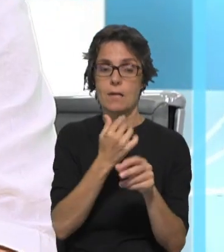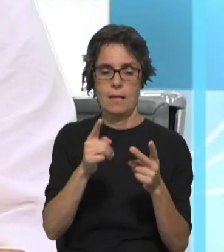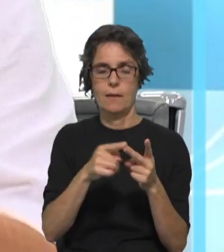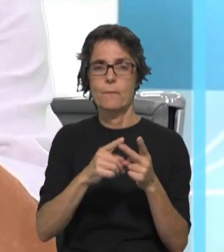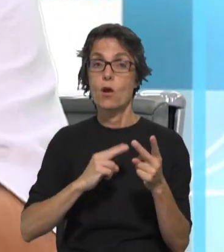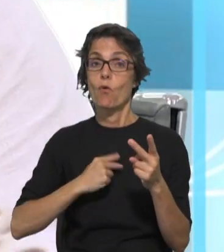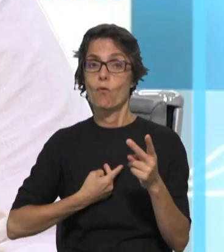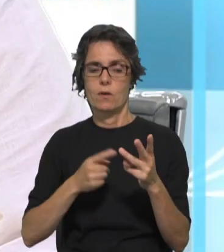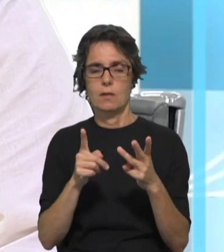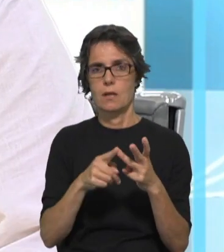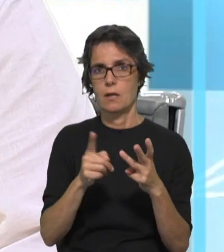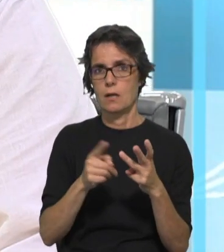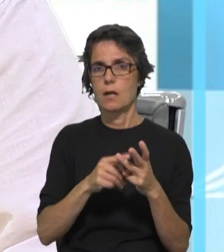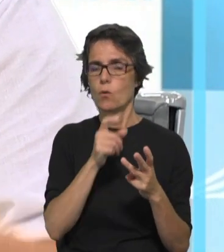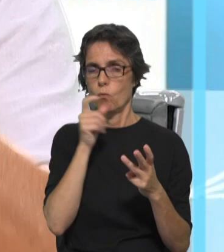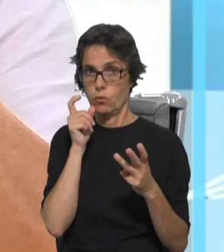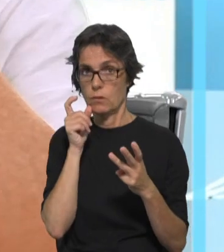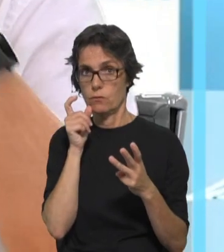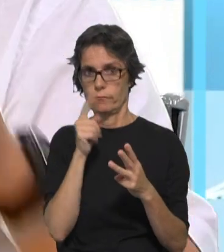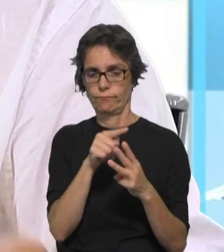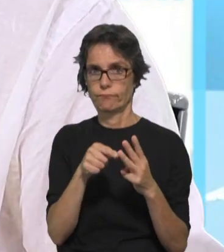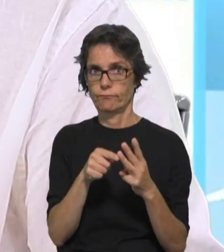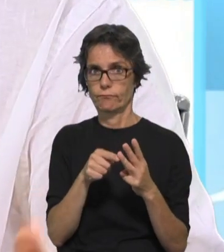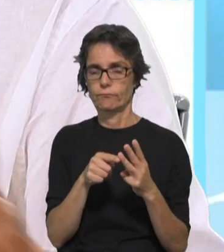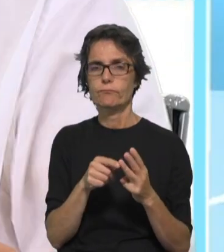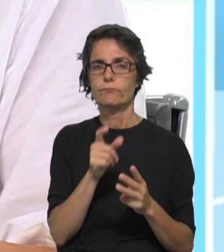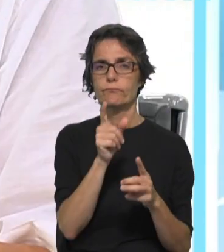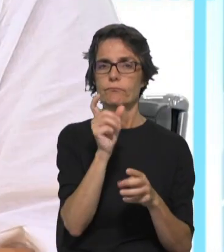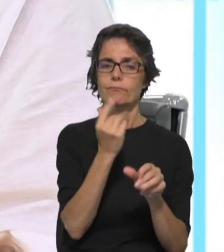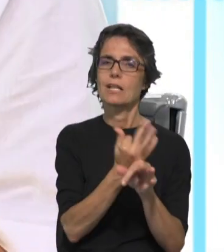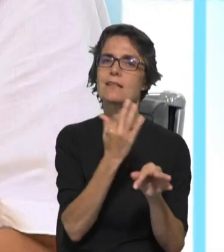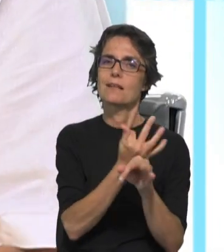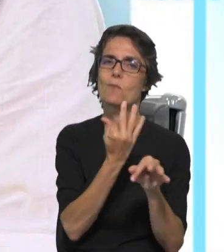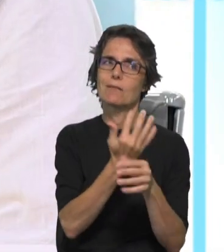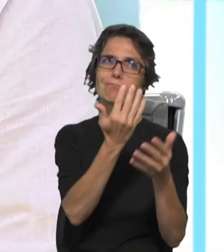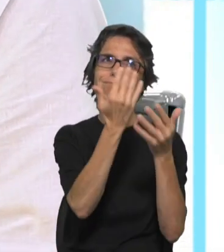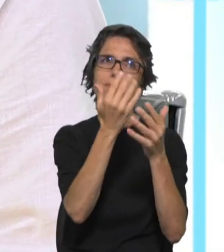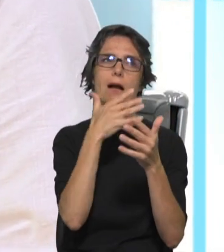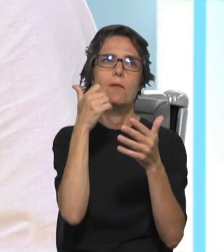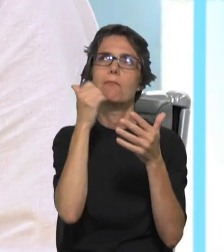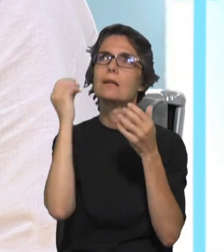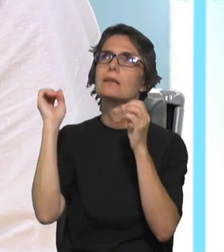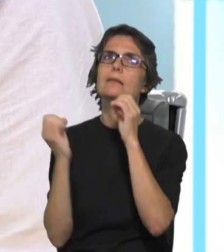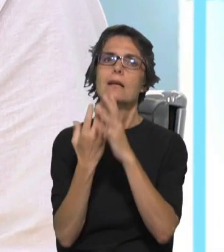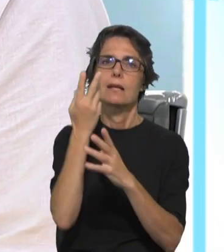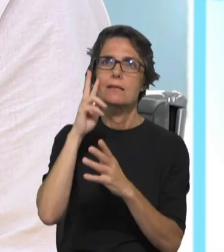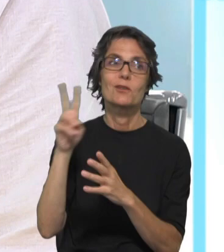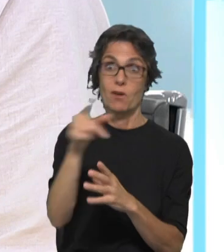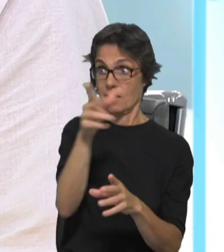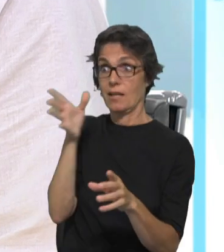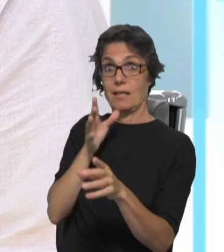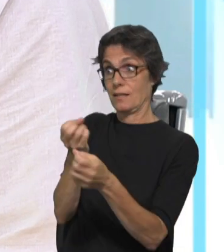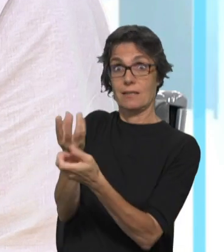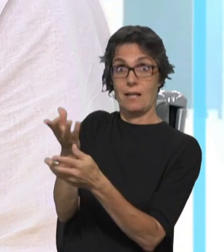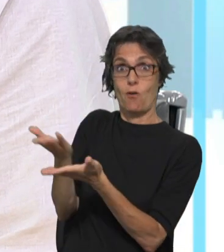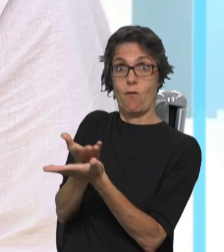conversão e do compromisso. A celebração do que é a beleza da criação, aquilo que a Rita terminou